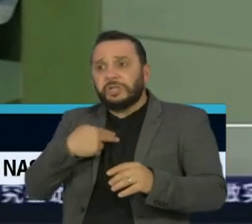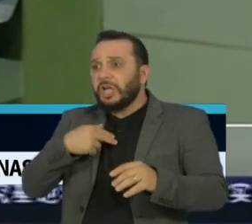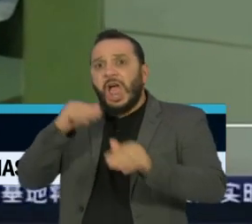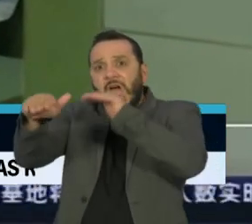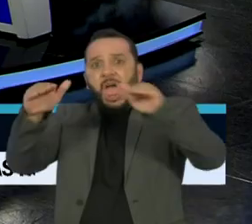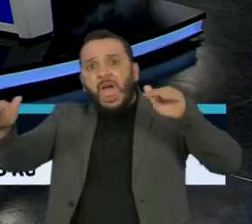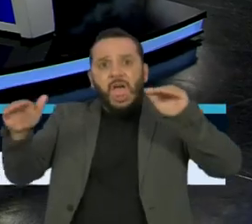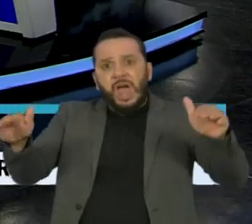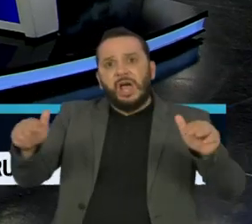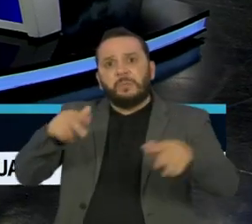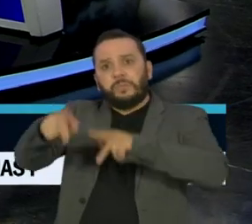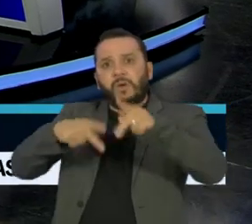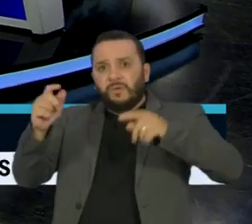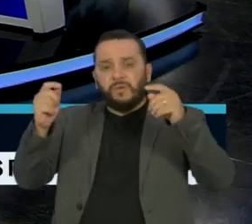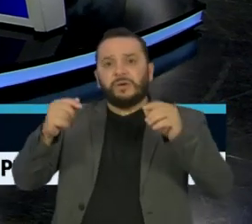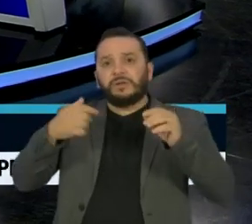pandemia.